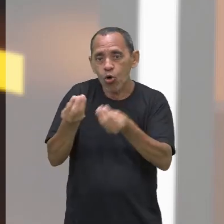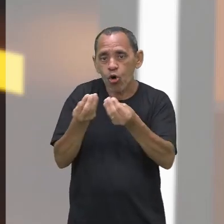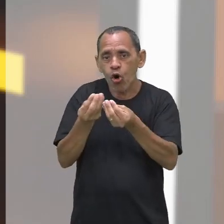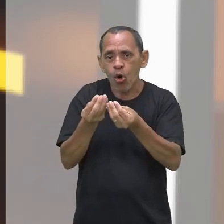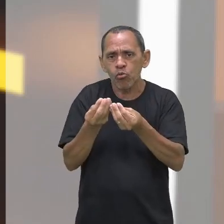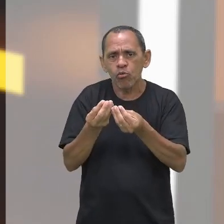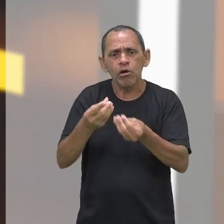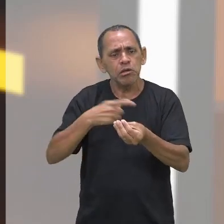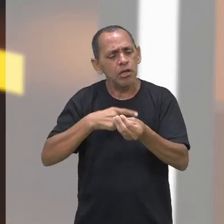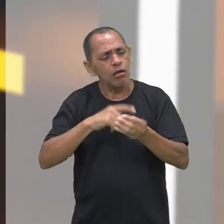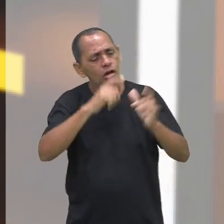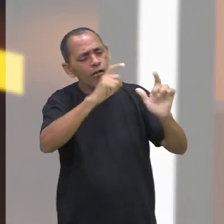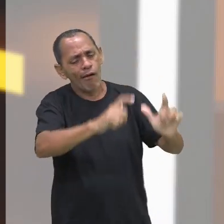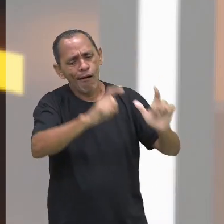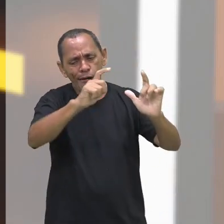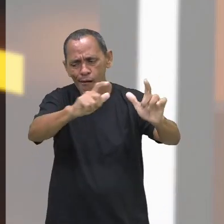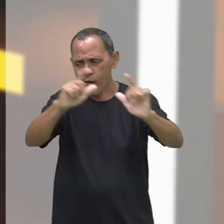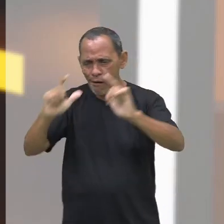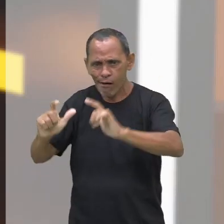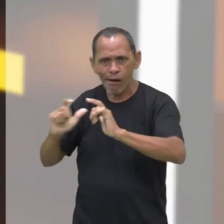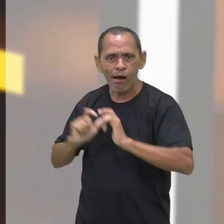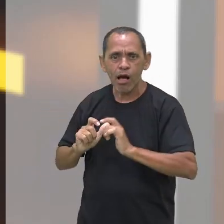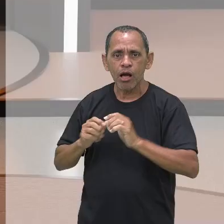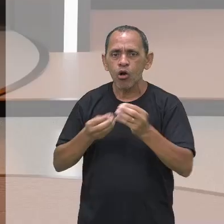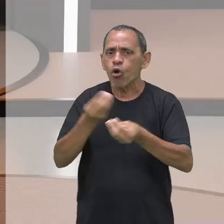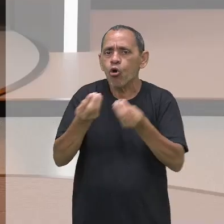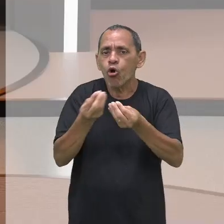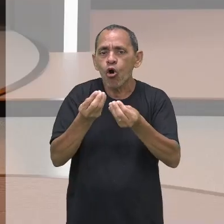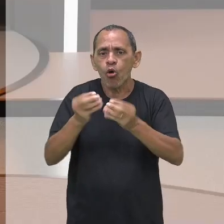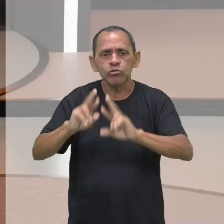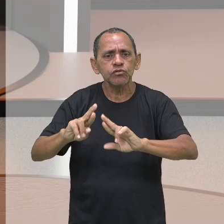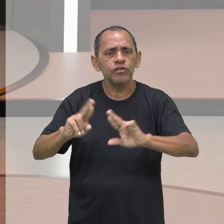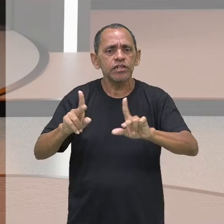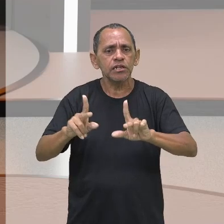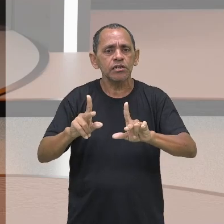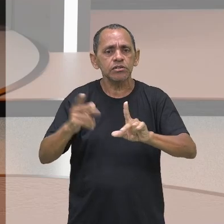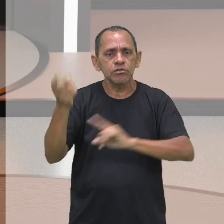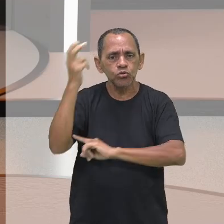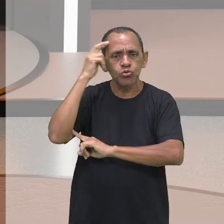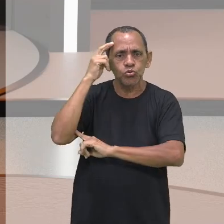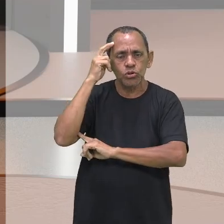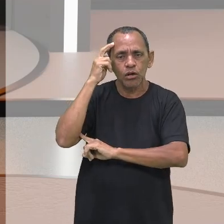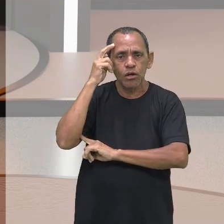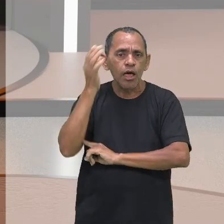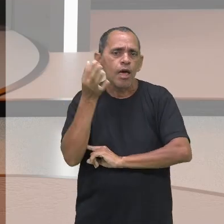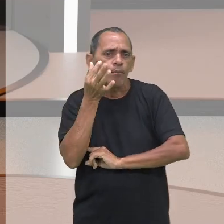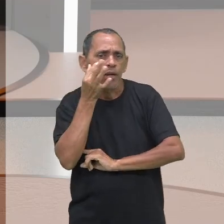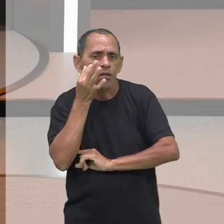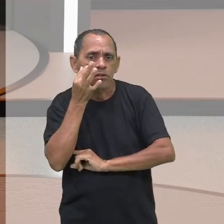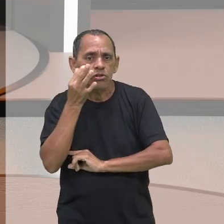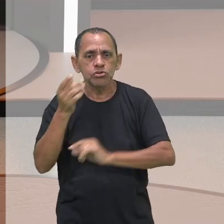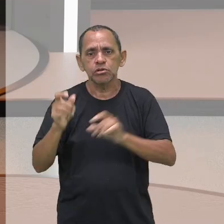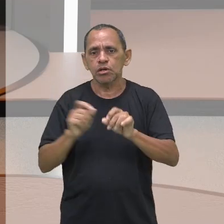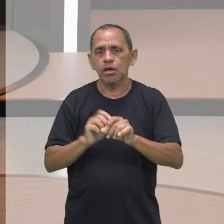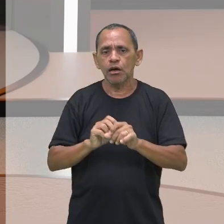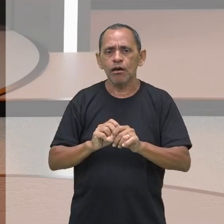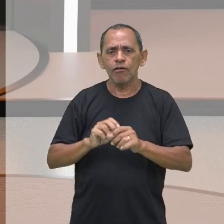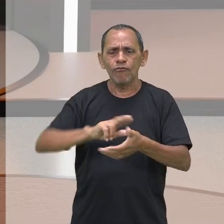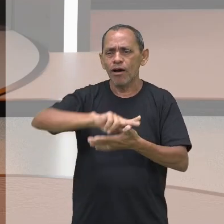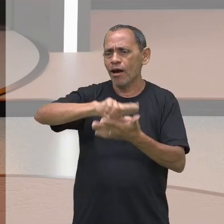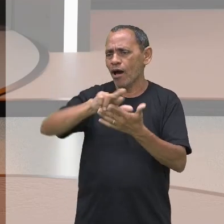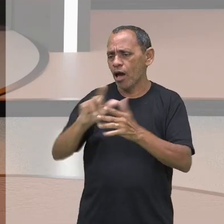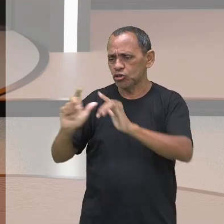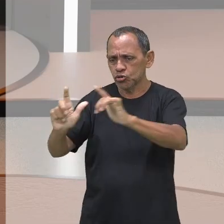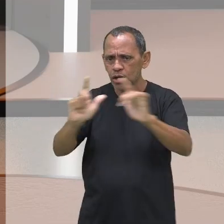manifesta ali. E onde? Onde se manifesta a diversidade cultural? Ela está presente em muitos lugares. Por